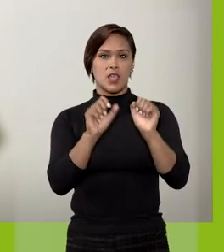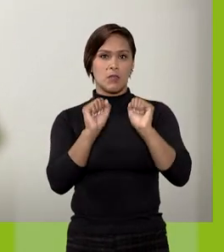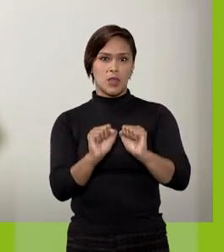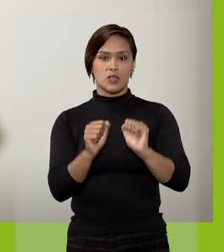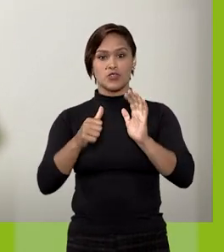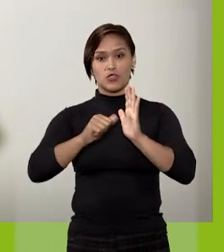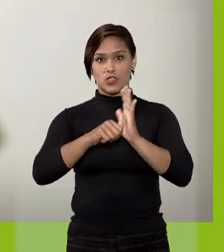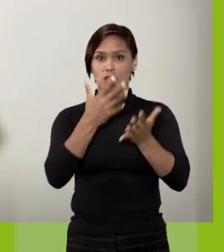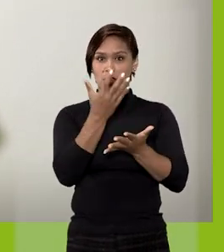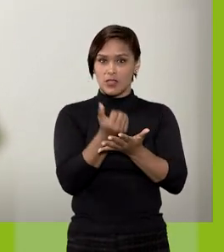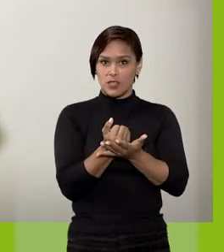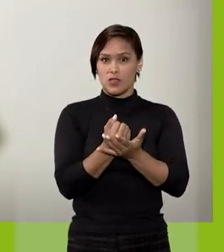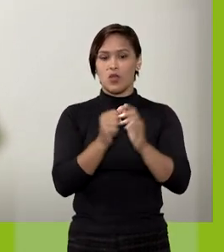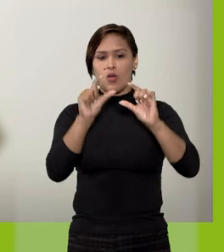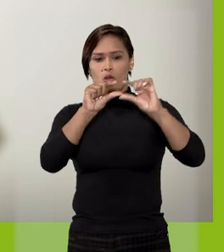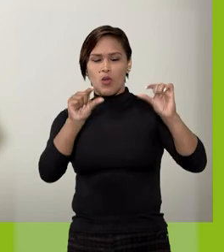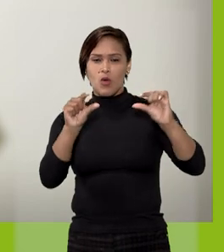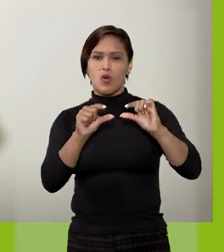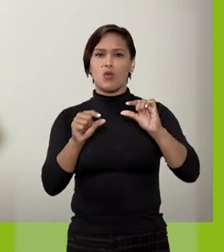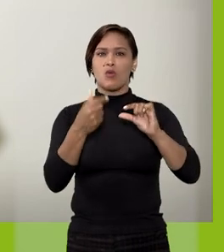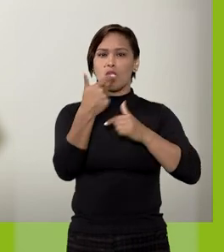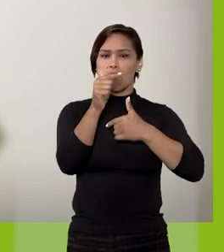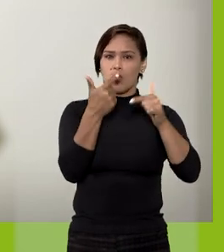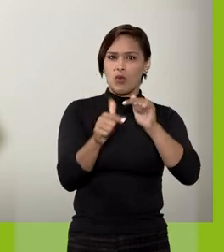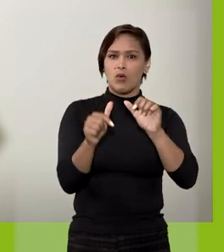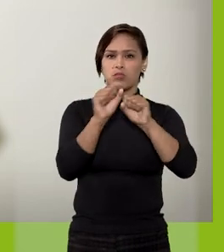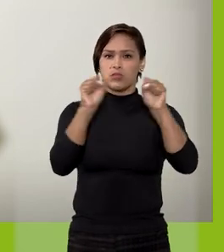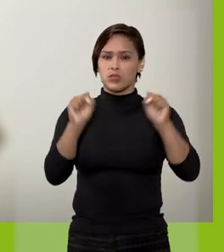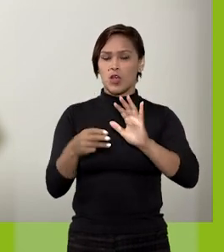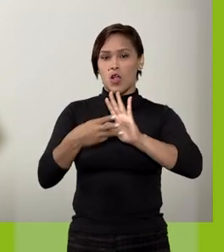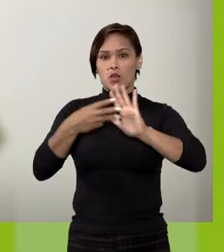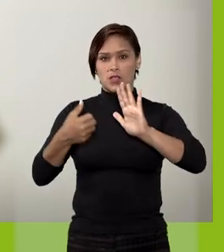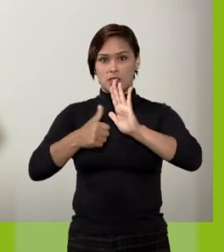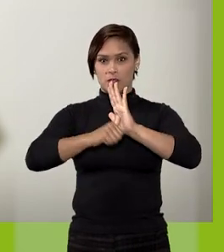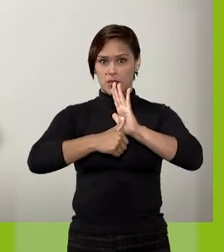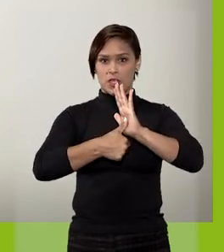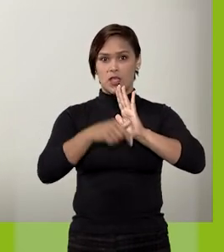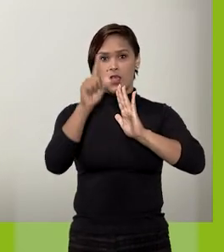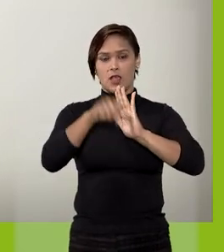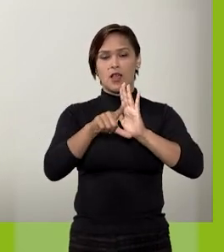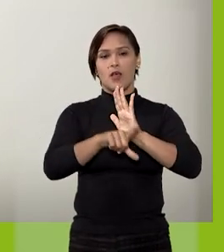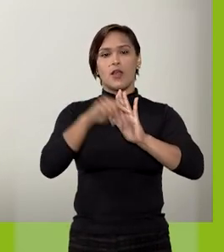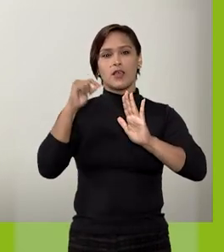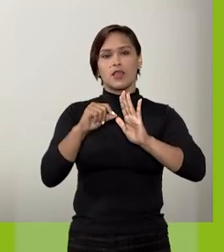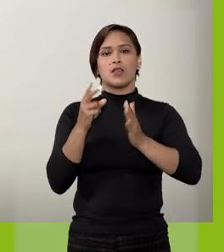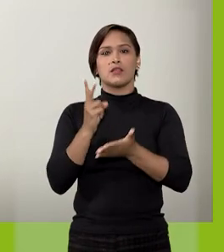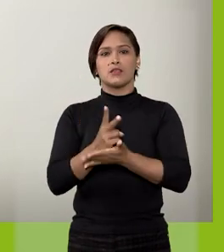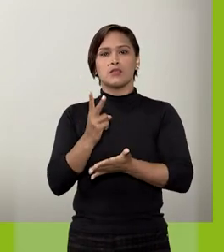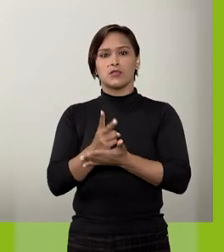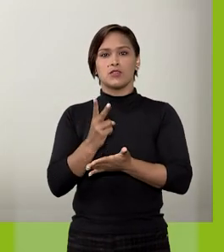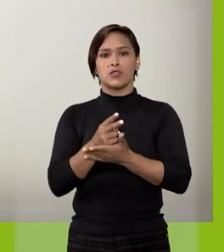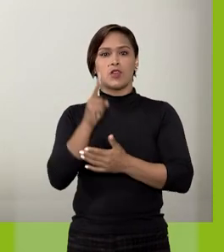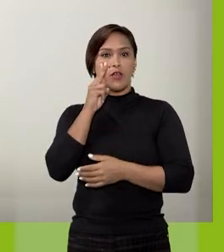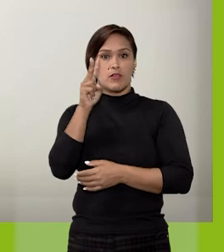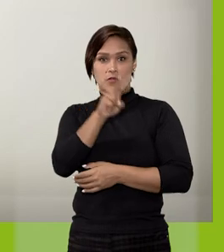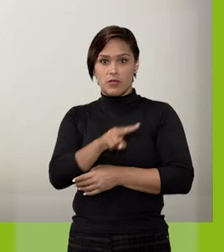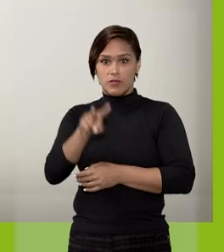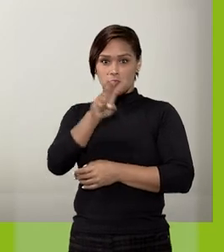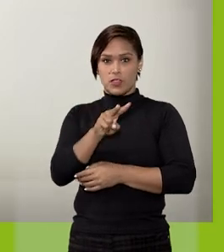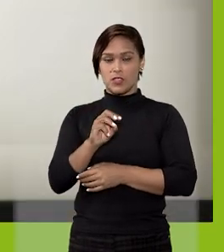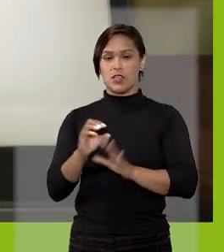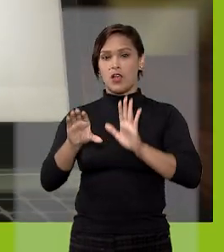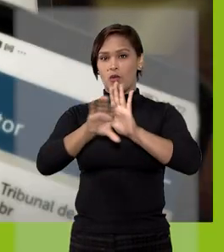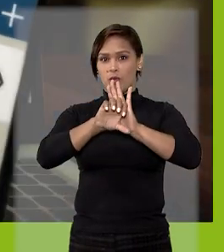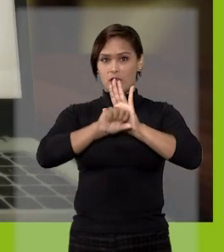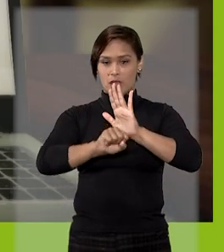já habilitou alguma conta de outro sistema no Microsoft Authenticator, ao clicar em Prosseguir e visualizar o QR